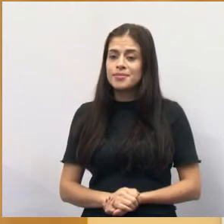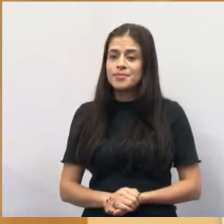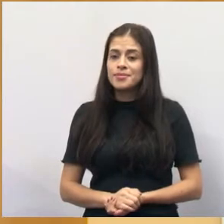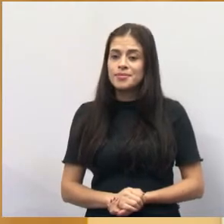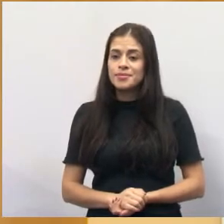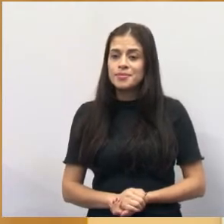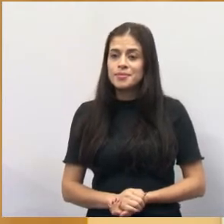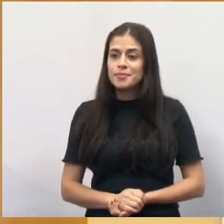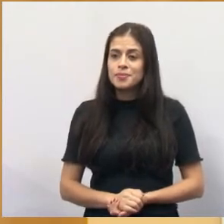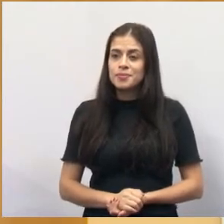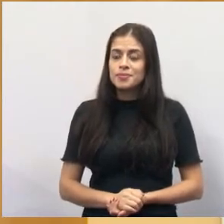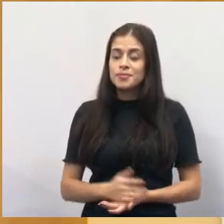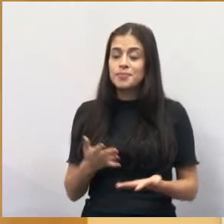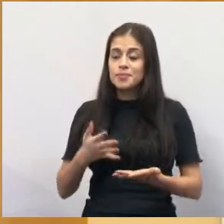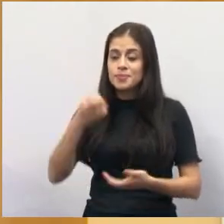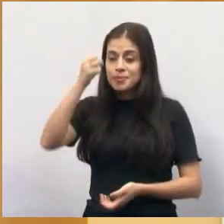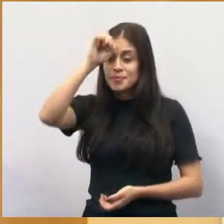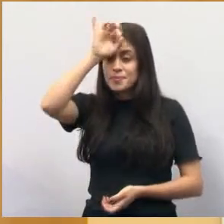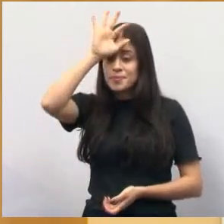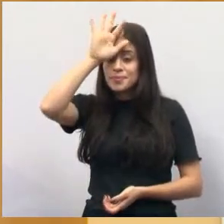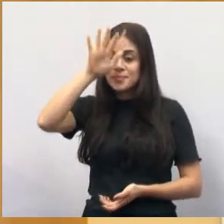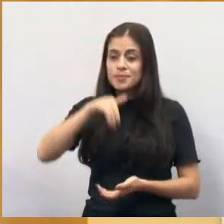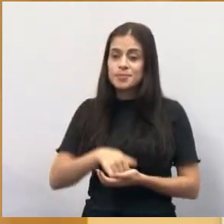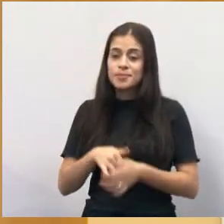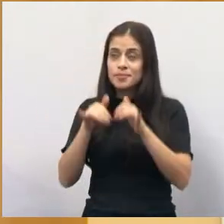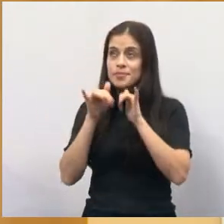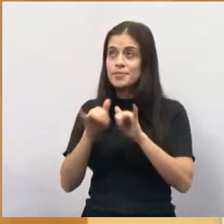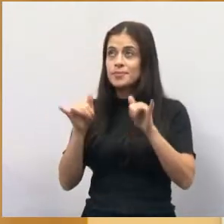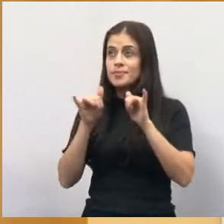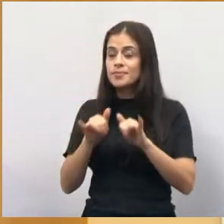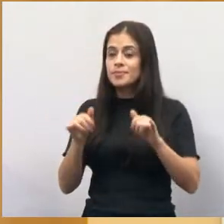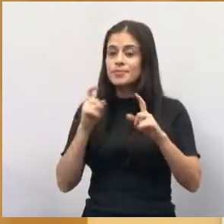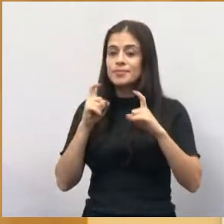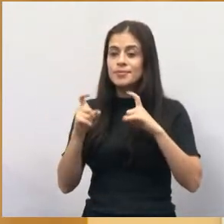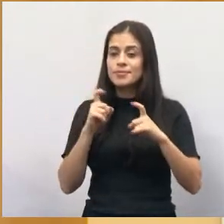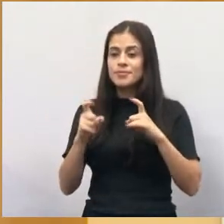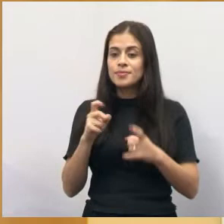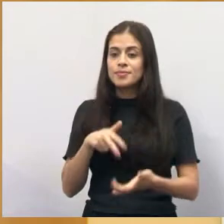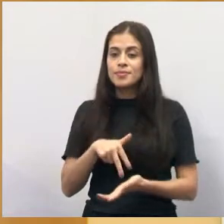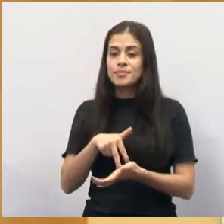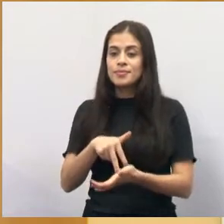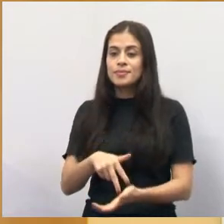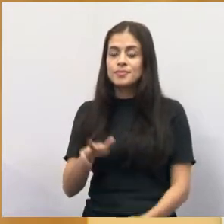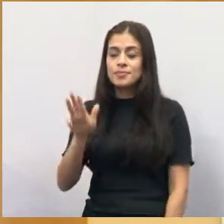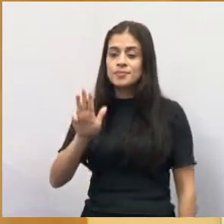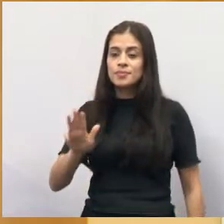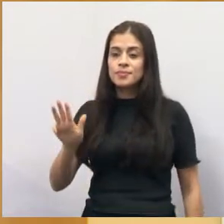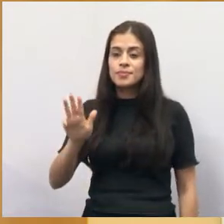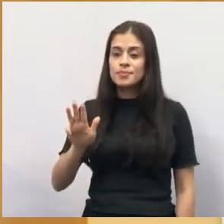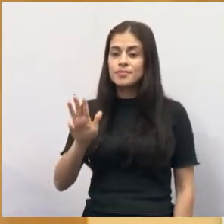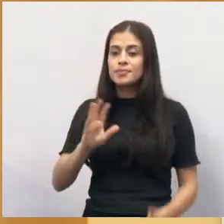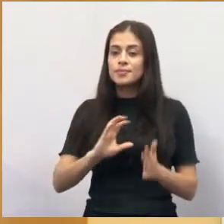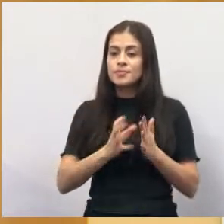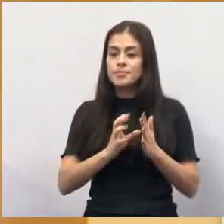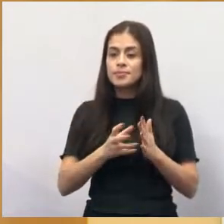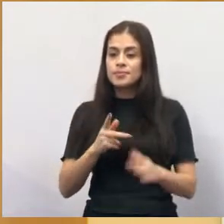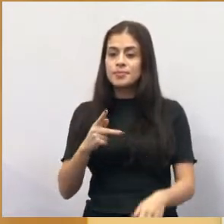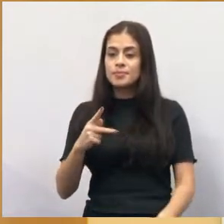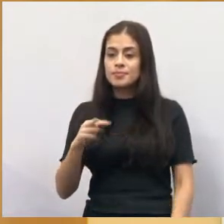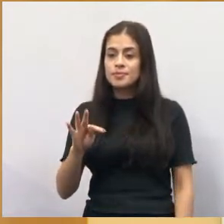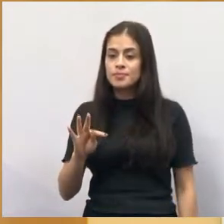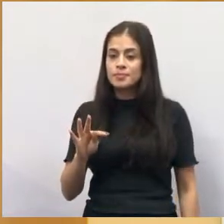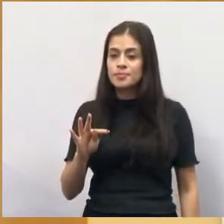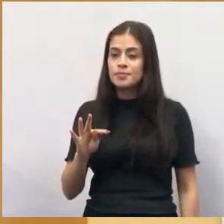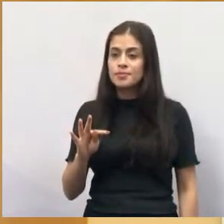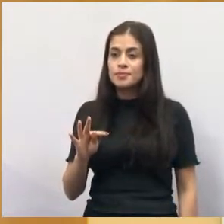Rodrigo Salomão sobe aqui, fala toda a sessão, é a mesma coisa, falando do Lula, falando do PT, mas espera aí,